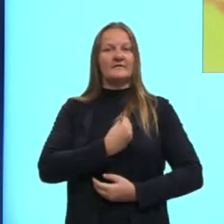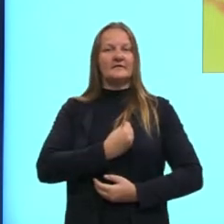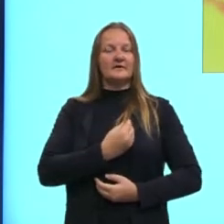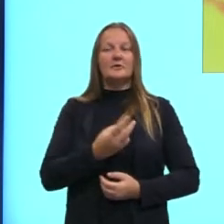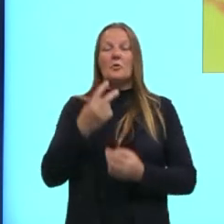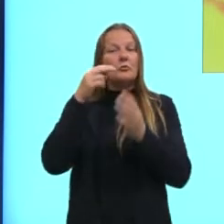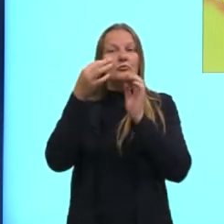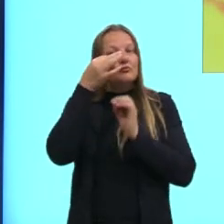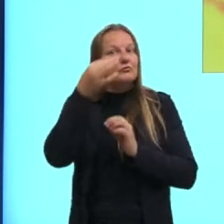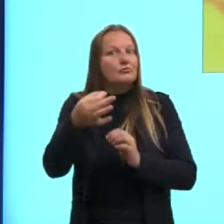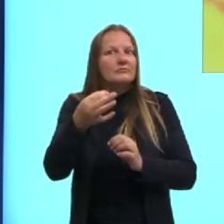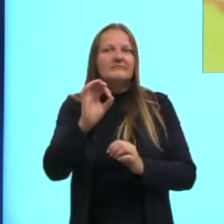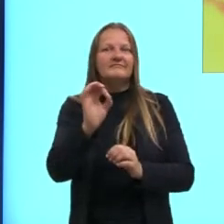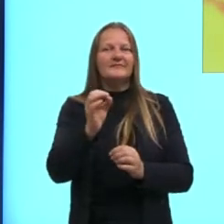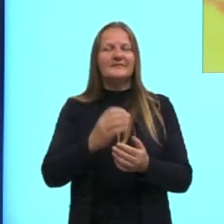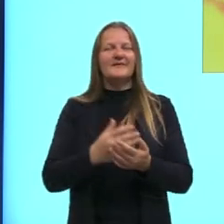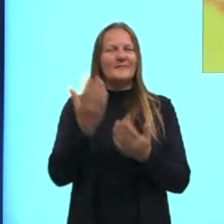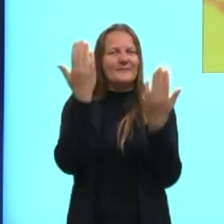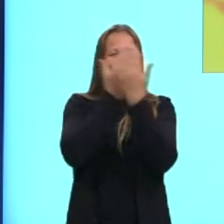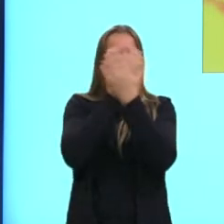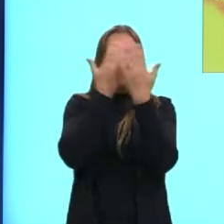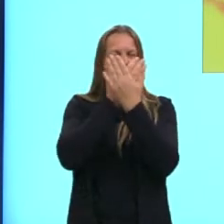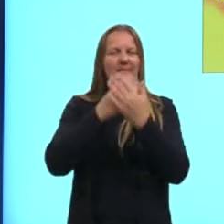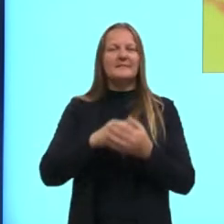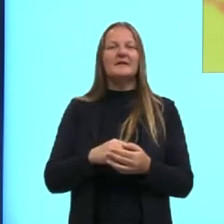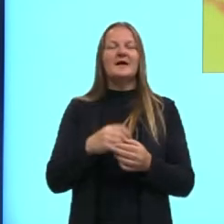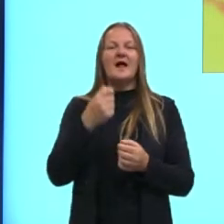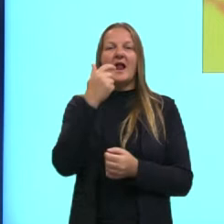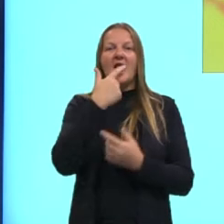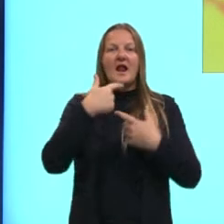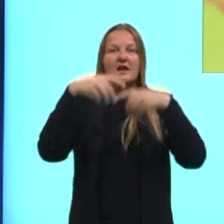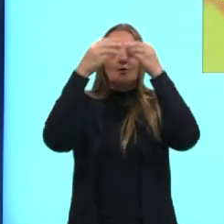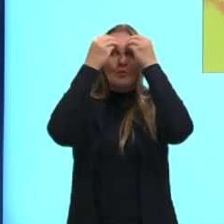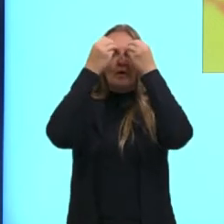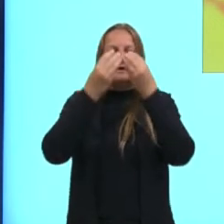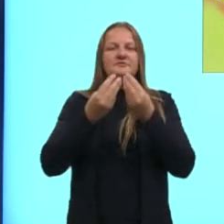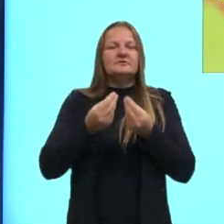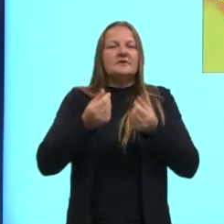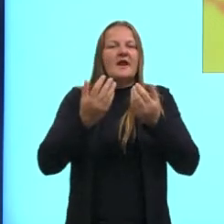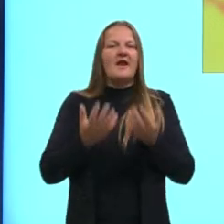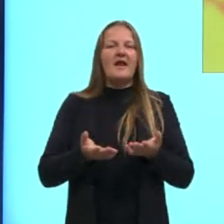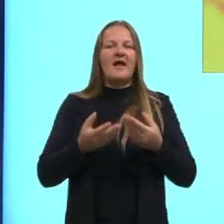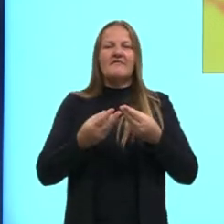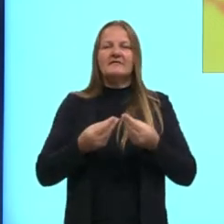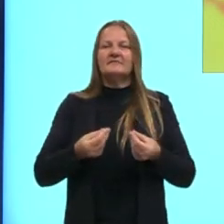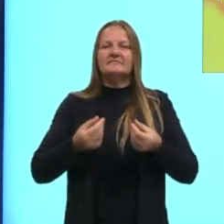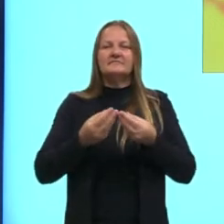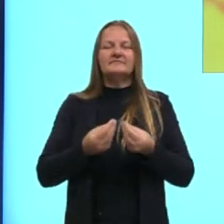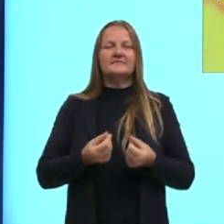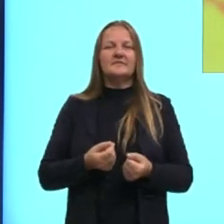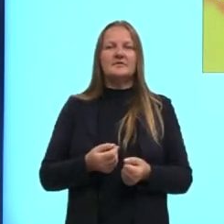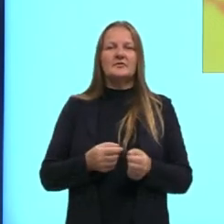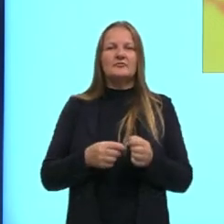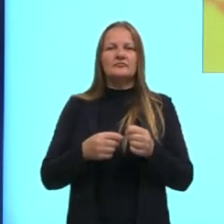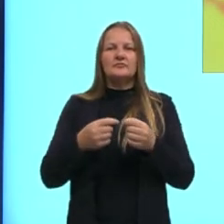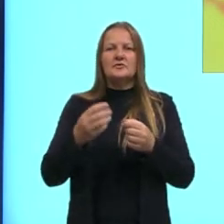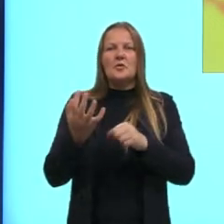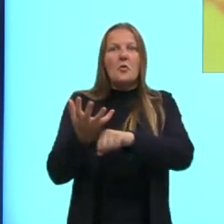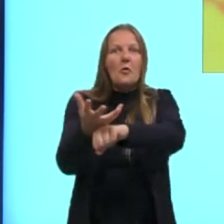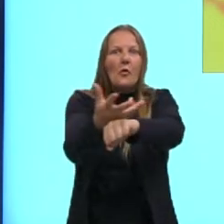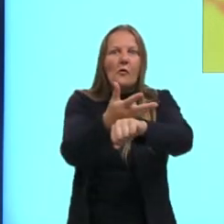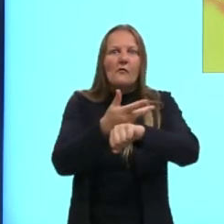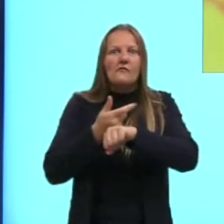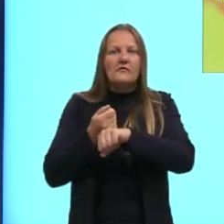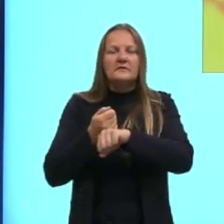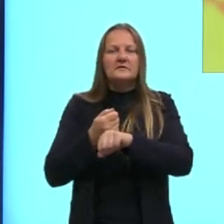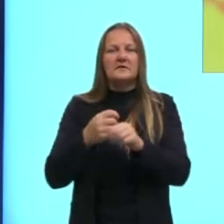presta atenção. A linguagem da crônica, ela é despretensiosa, leve, não busca convencer o leitor de